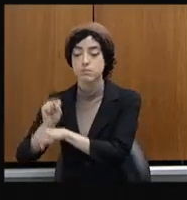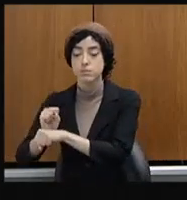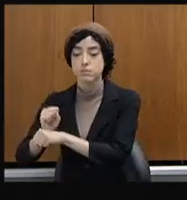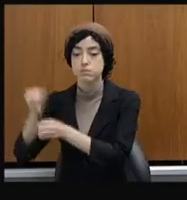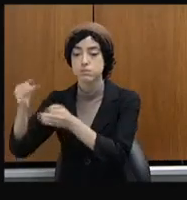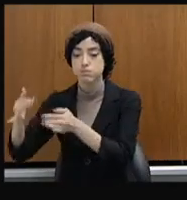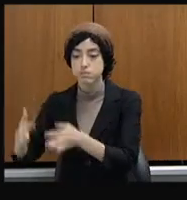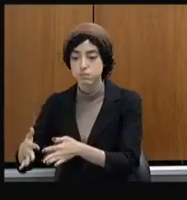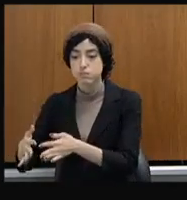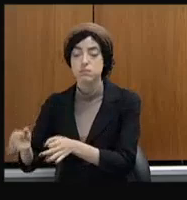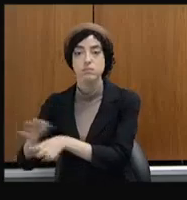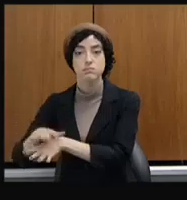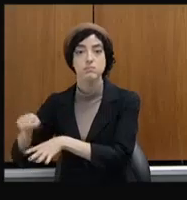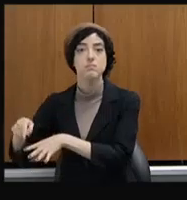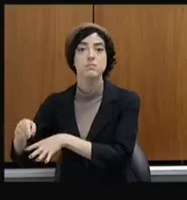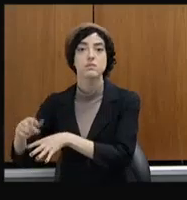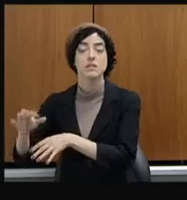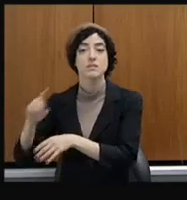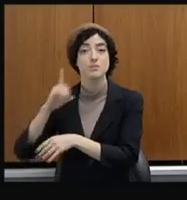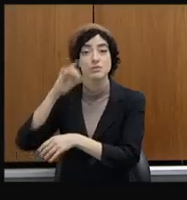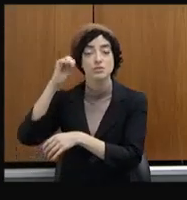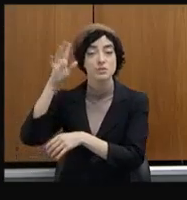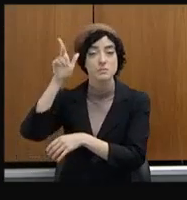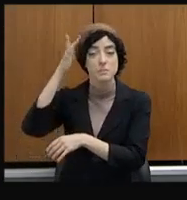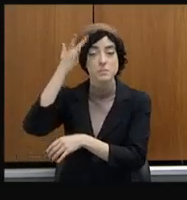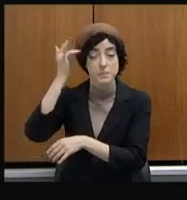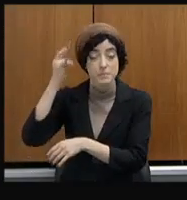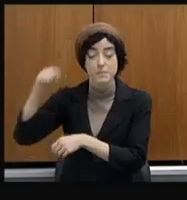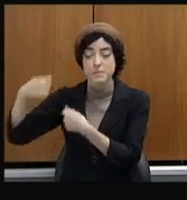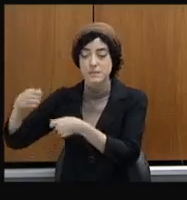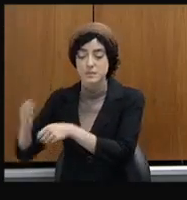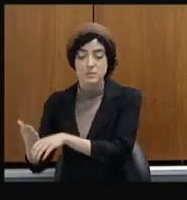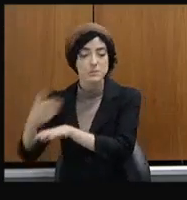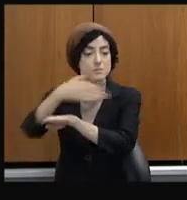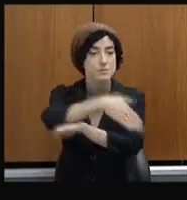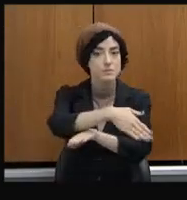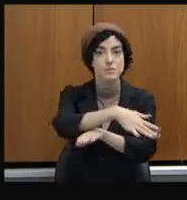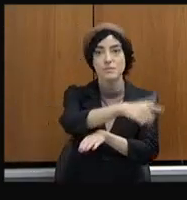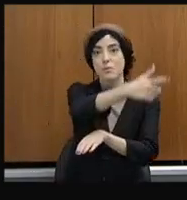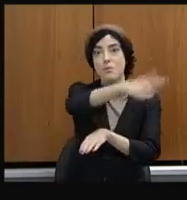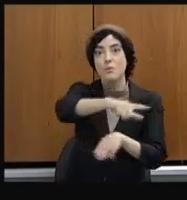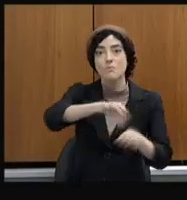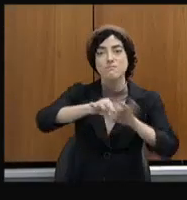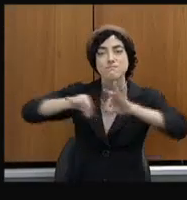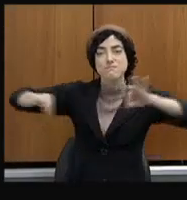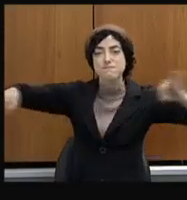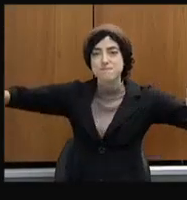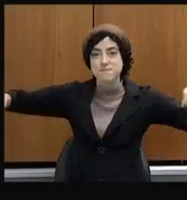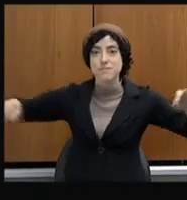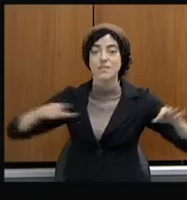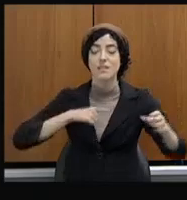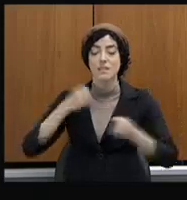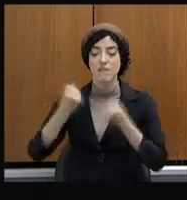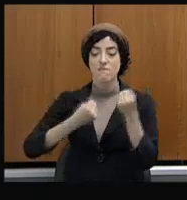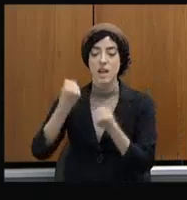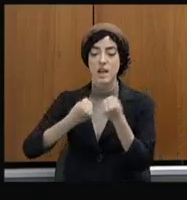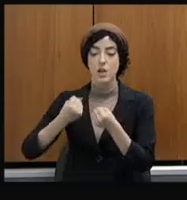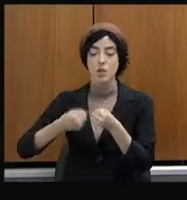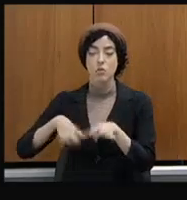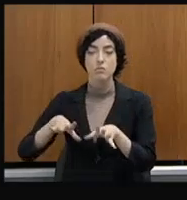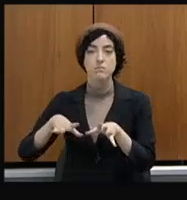convoca-se que a economia de veículos, de desgaste de veículos, do risco de